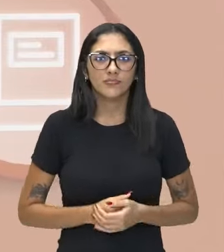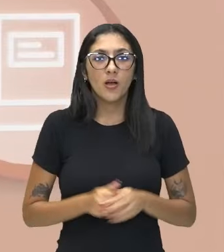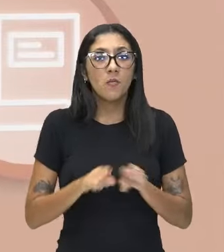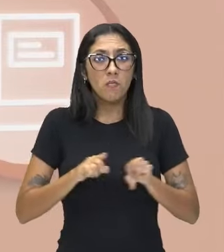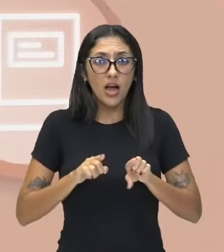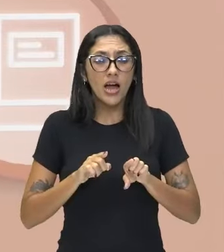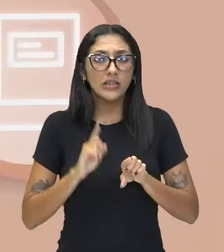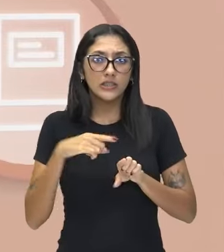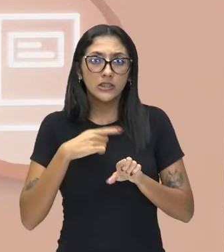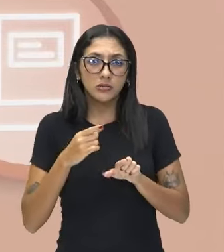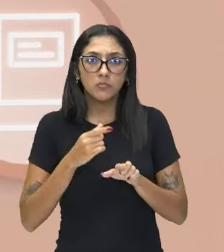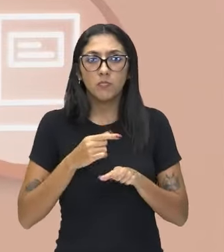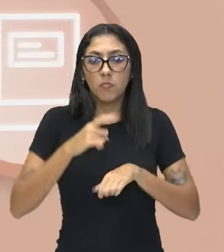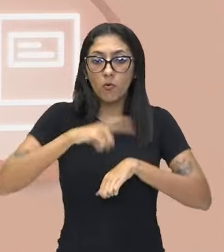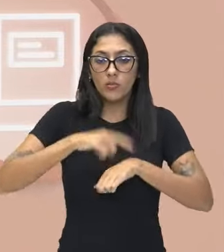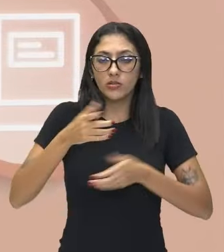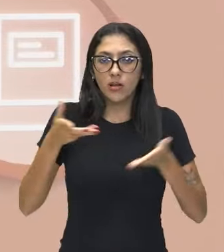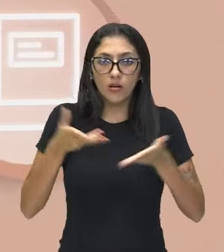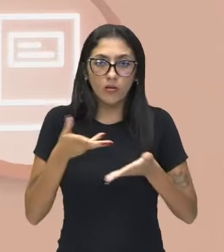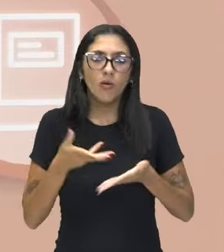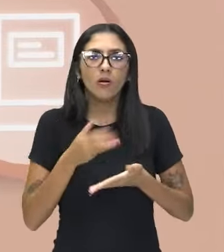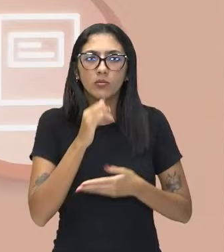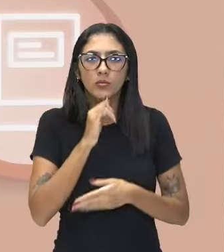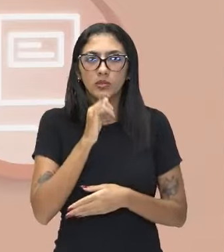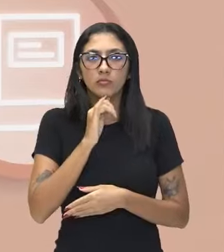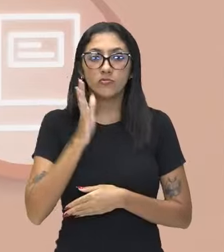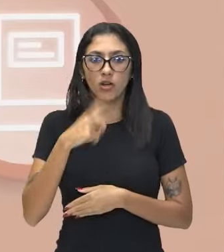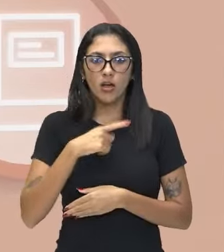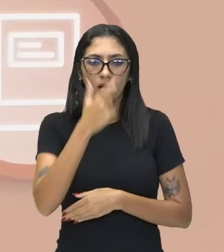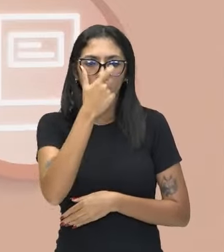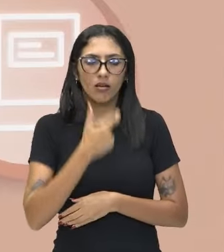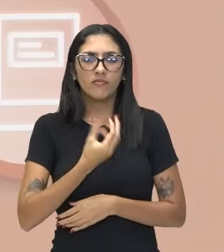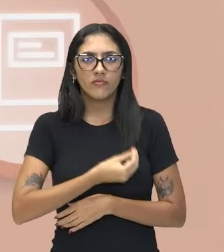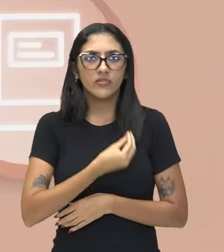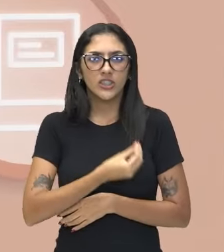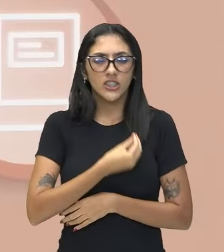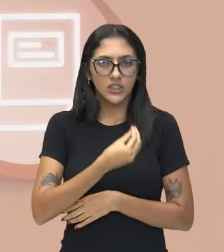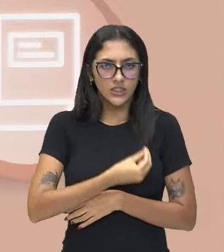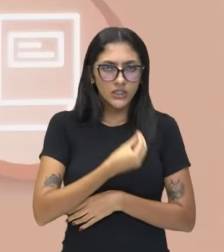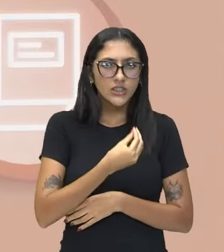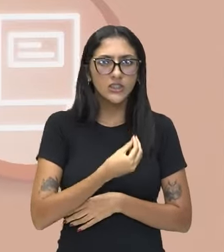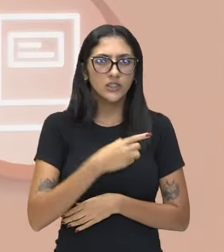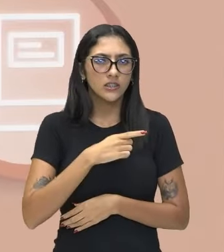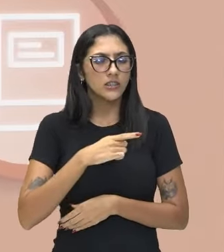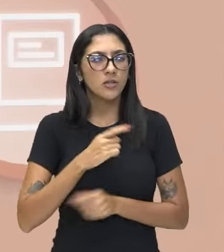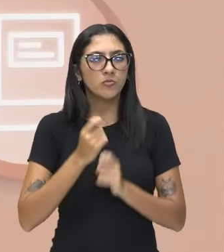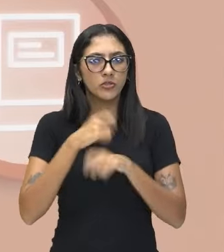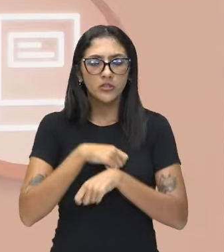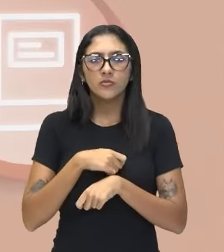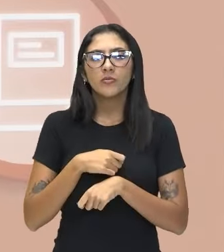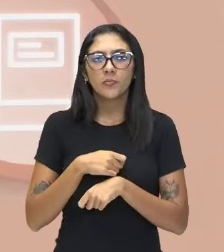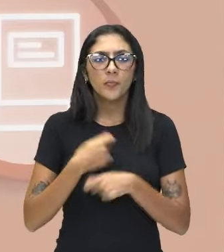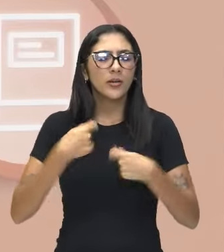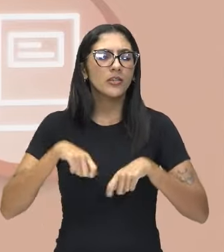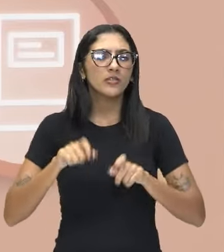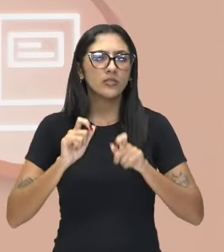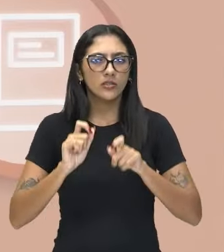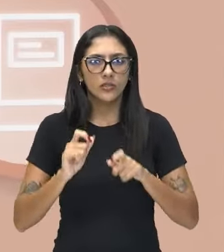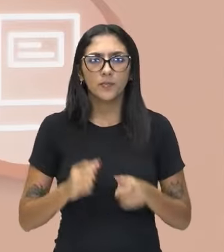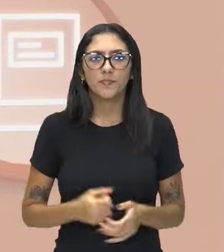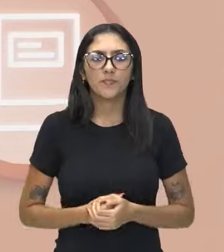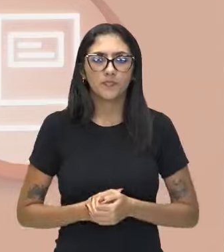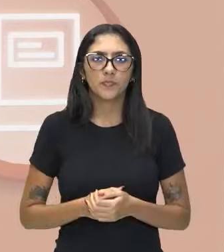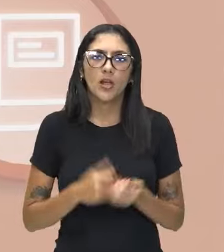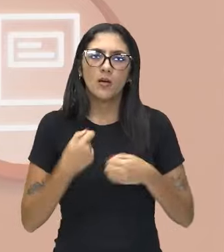eu estou aqui, a partir do momento do fato da existência, já que eu estou lançado a esse mundo, eu tenho que fazer o quê? Eu tenho que me